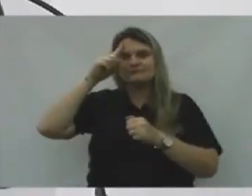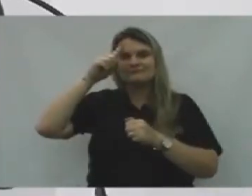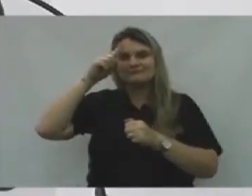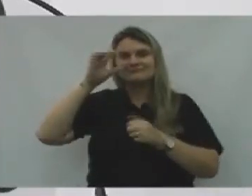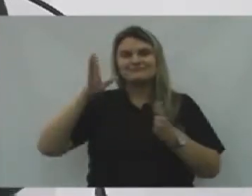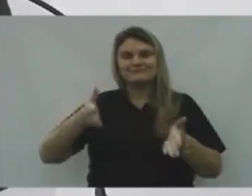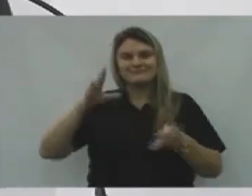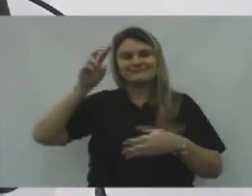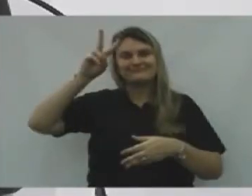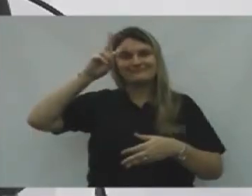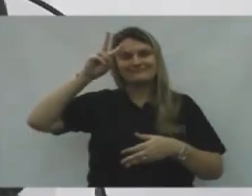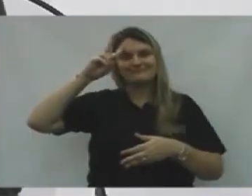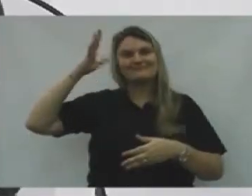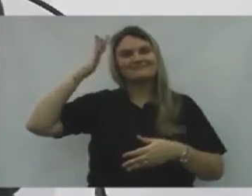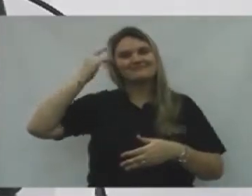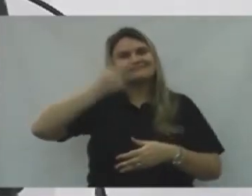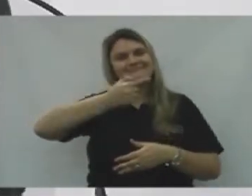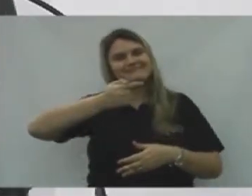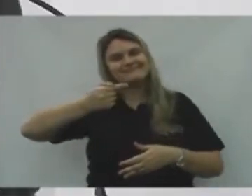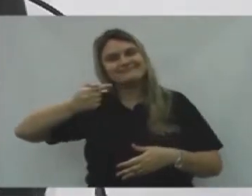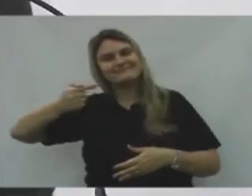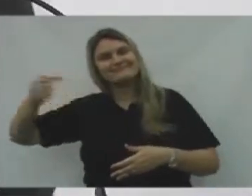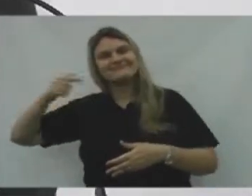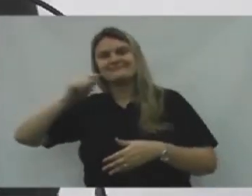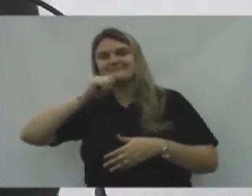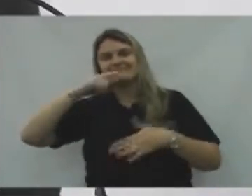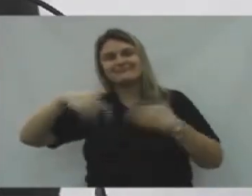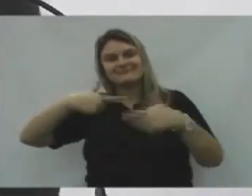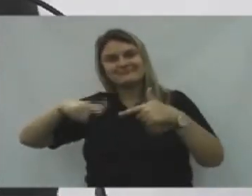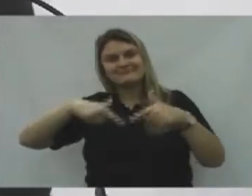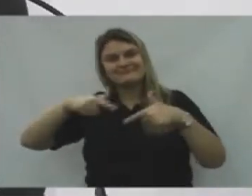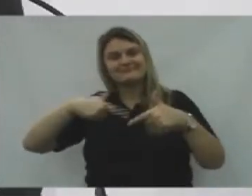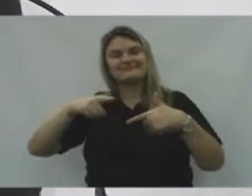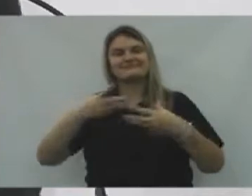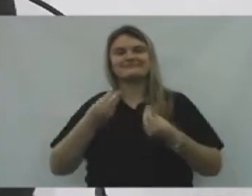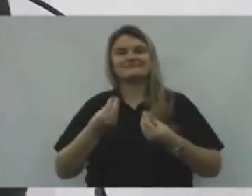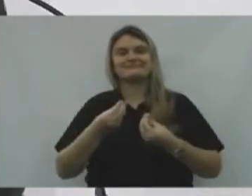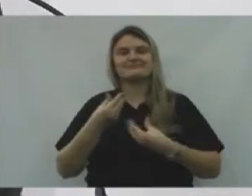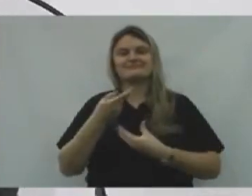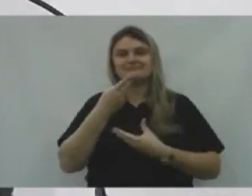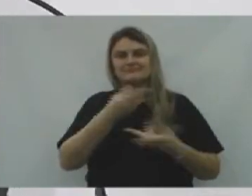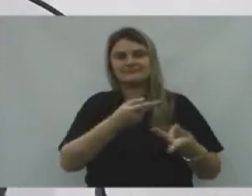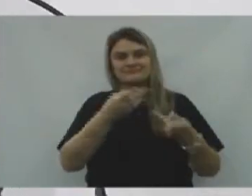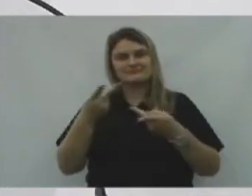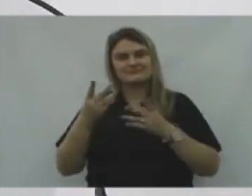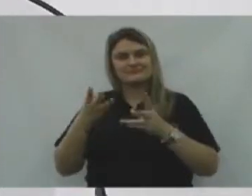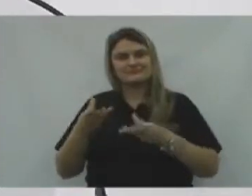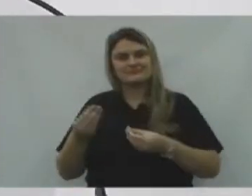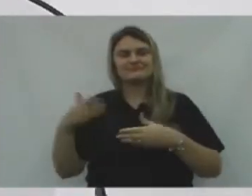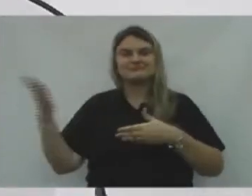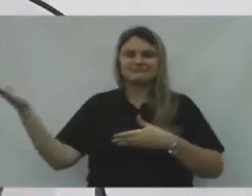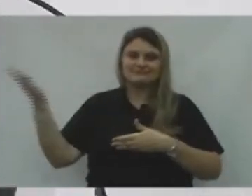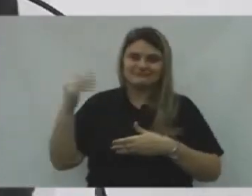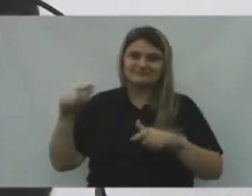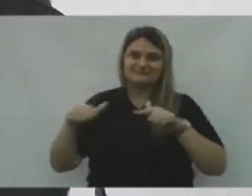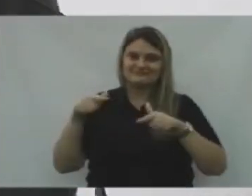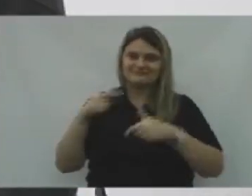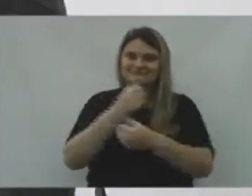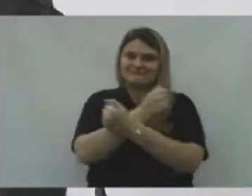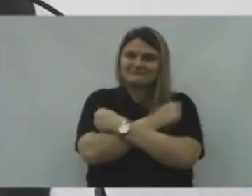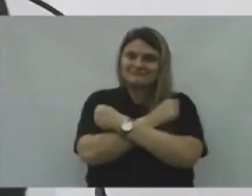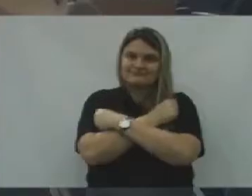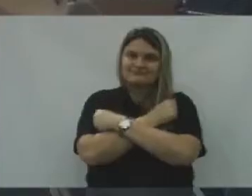só segunda-feira. A gente tem a semana inteira ainda Para trabalhar, Trabalhar muito. Então, convido a todos. Vamos trabalhar. Um abraço.